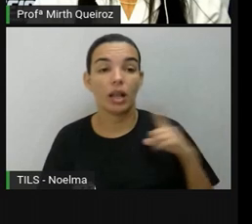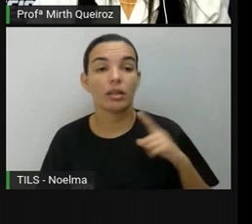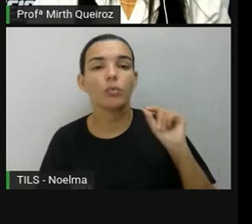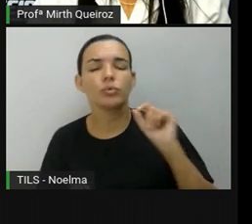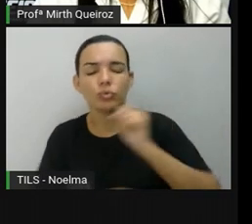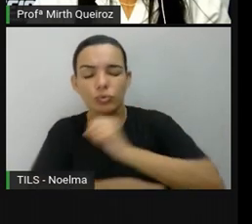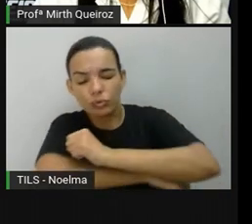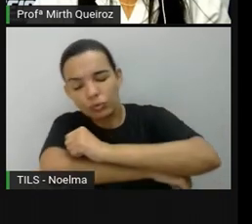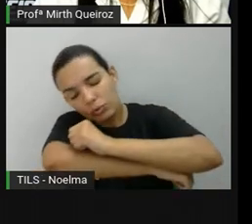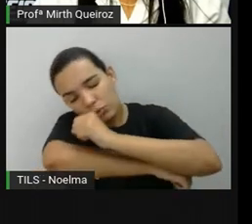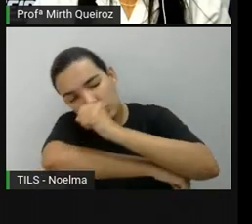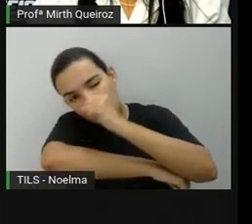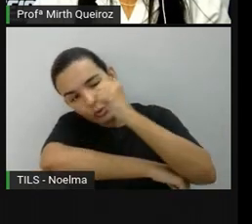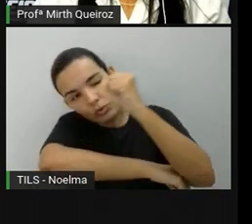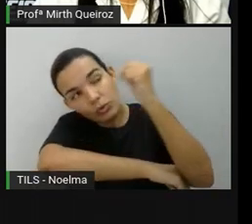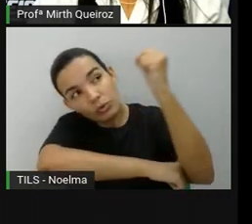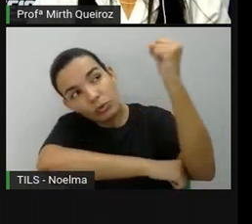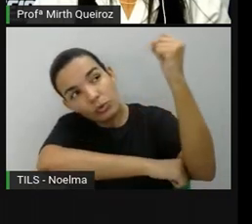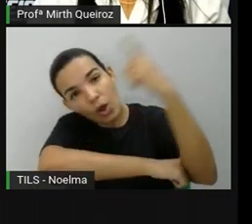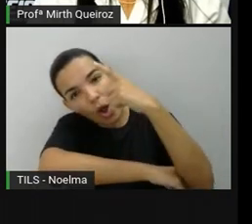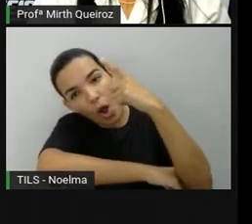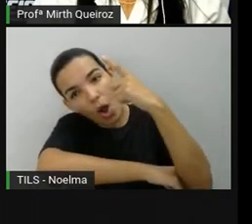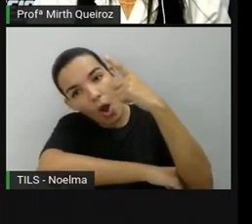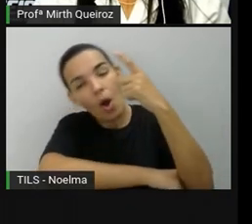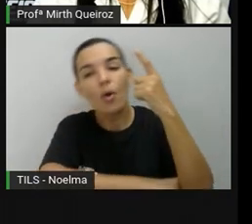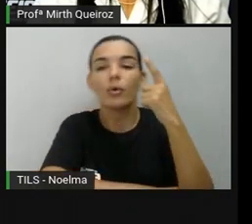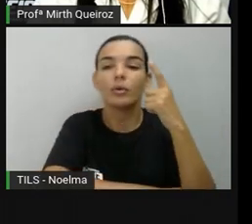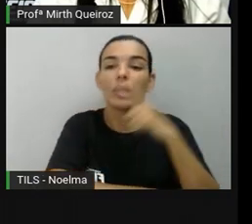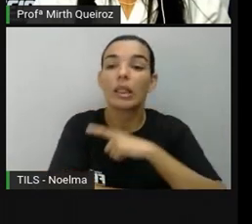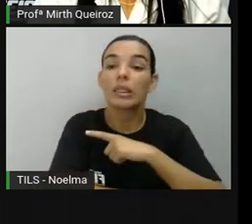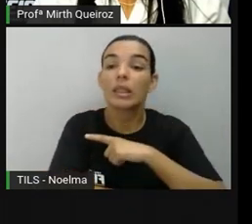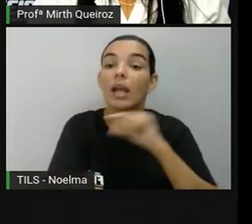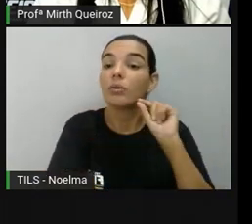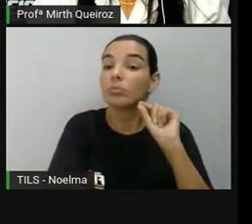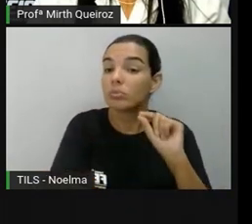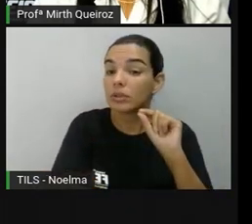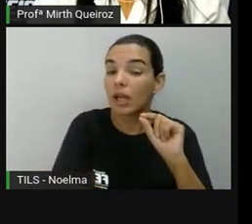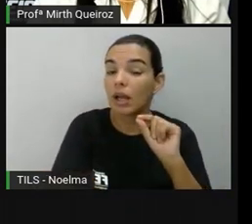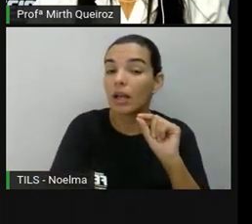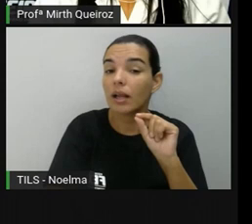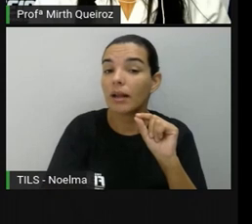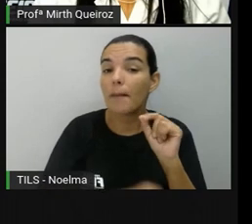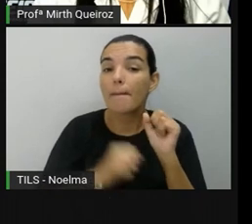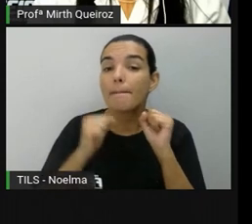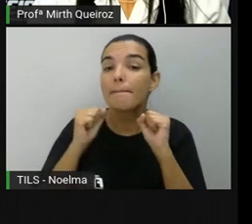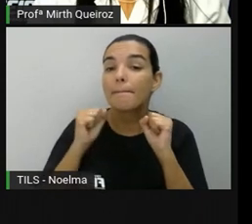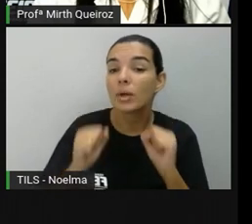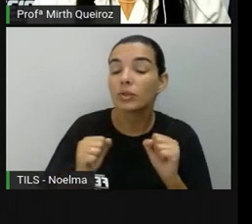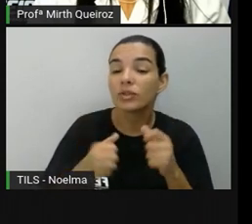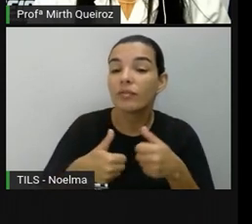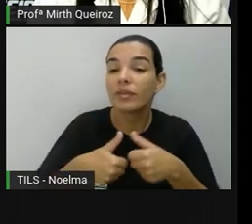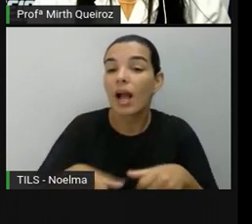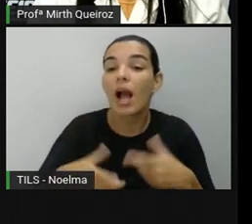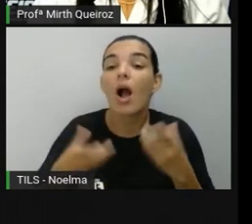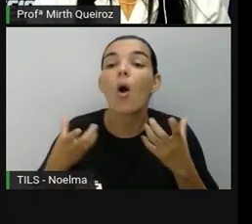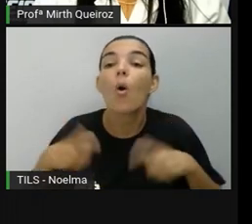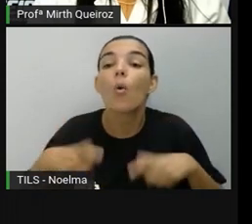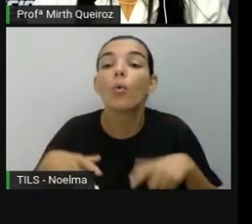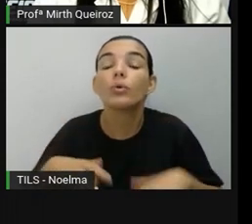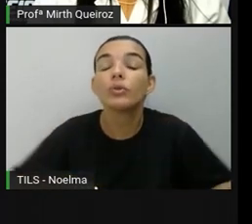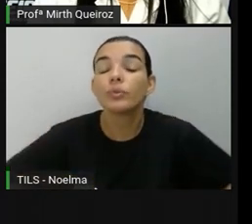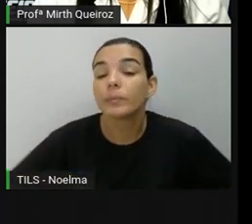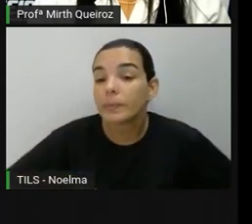sol que estava nascendo, né. A nascente do sol fica a que posição aí se a gente for